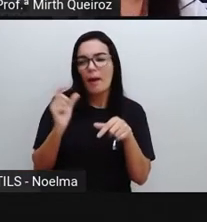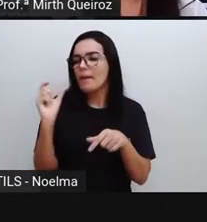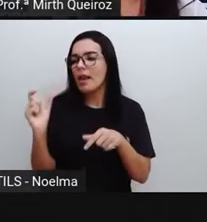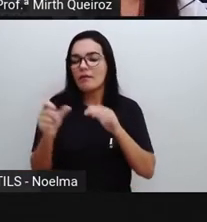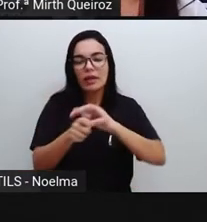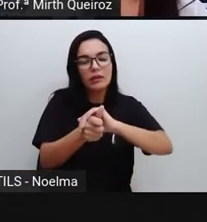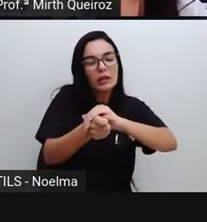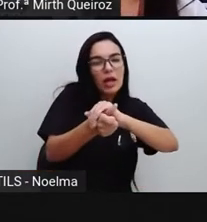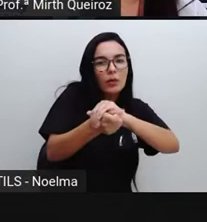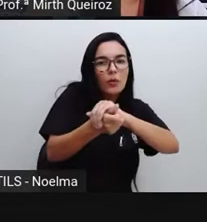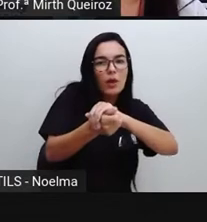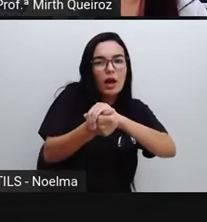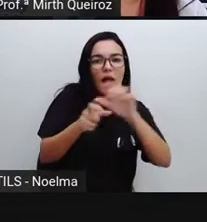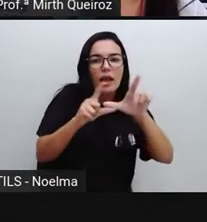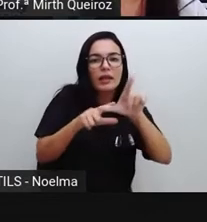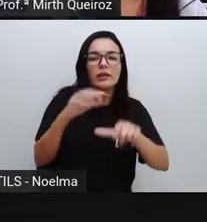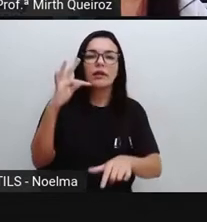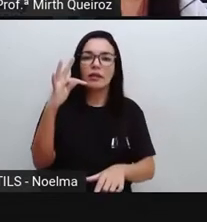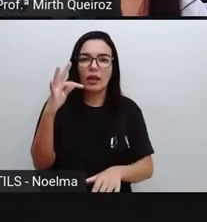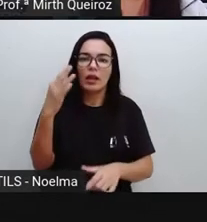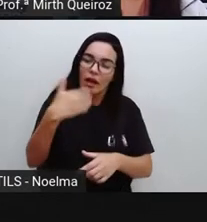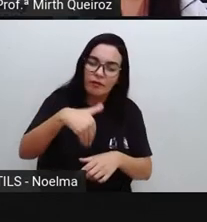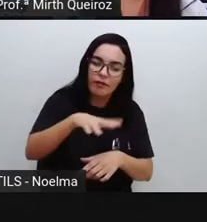Aí eu vou na letra T procurar.